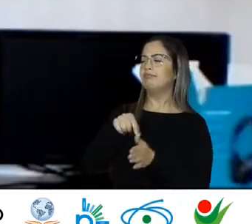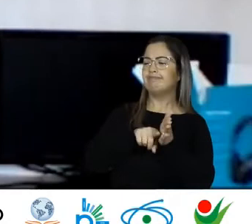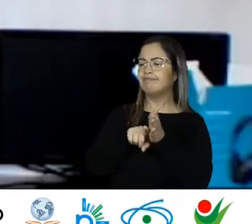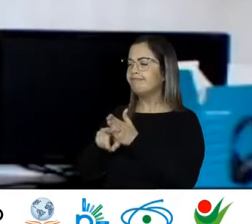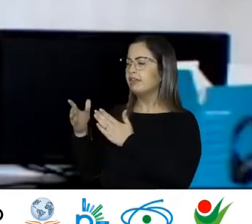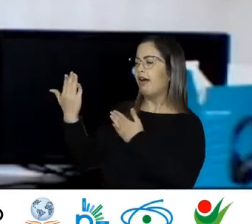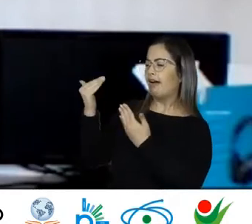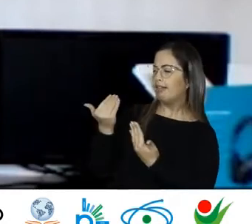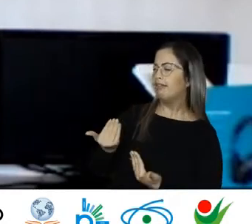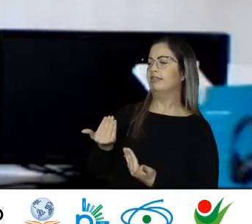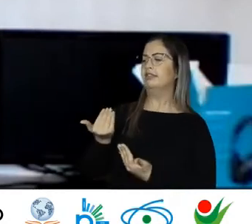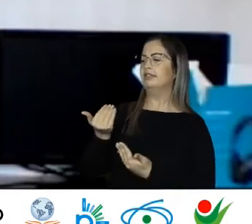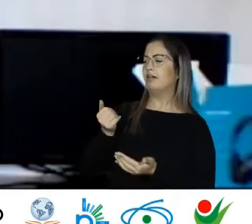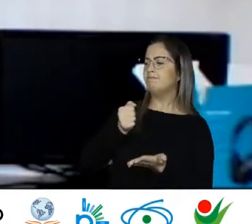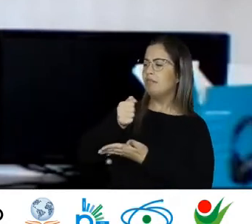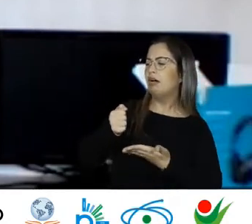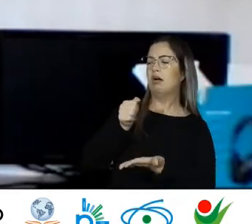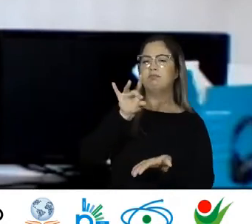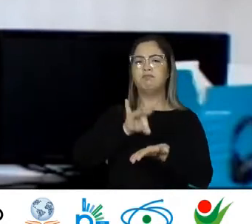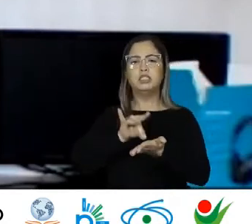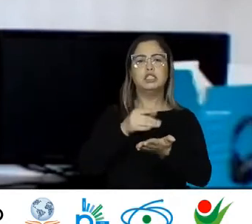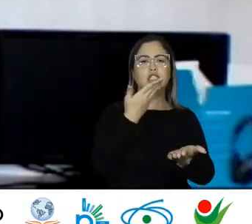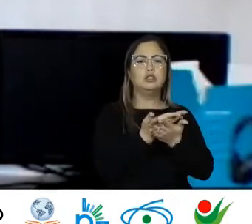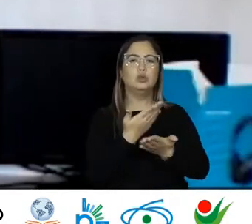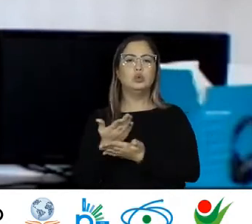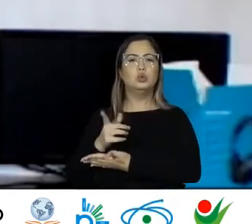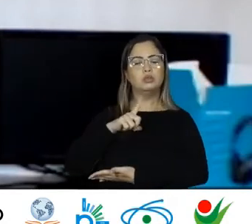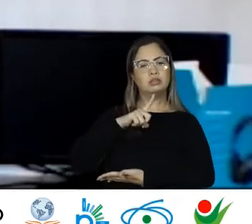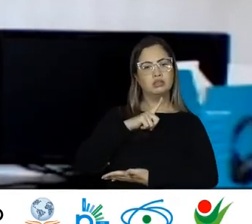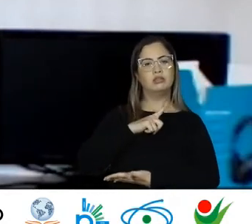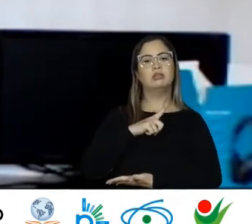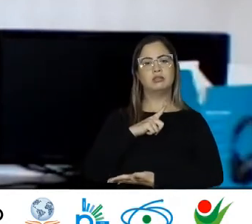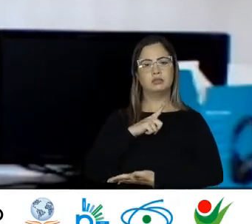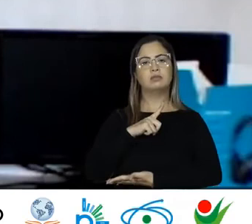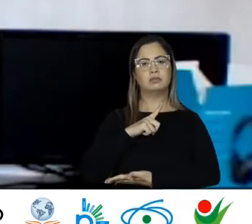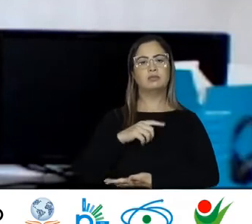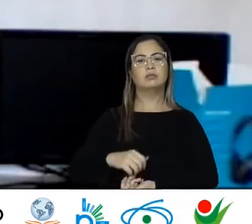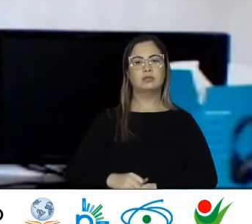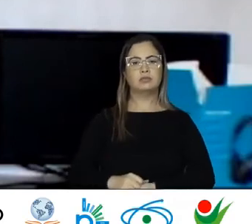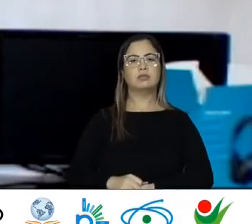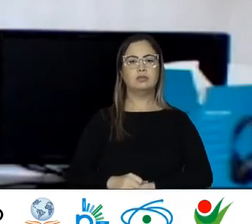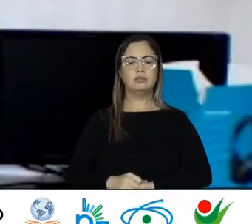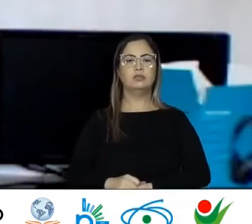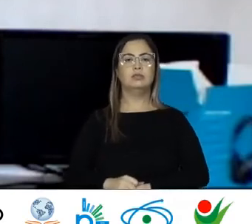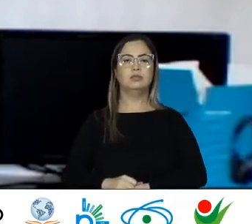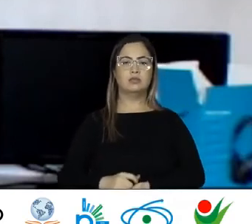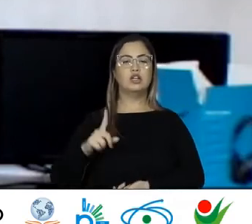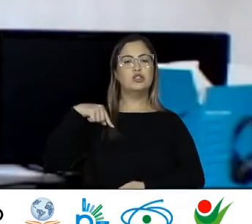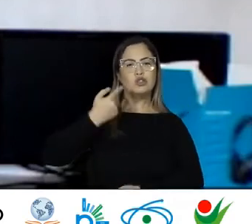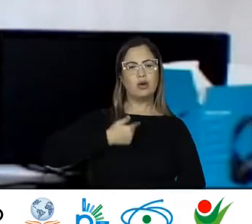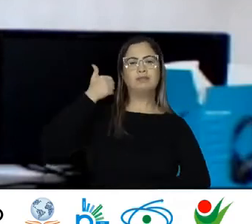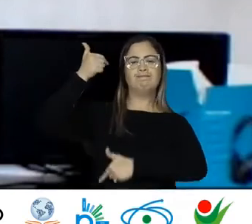Porque a gente traz Fundamentos Científicos Das ciências Que a gente Está trabalhando Também